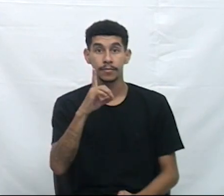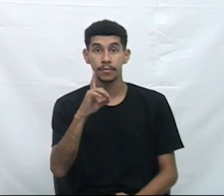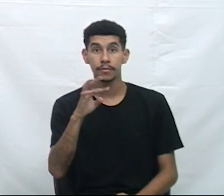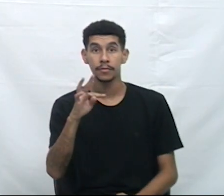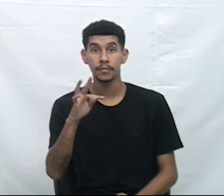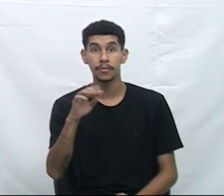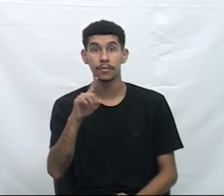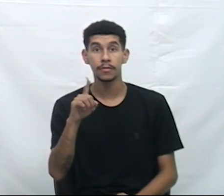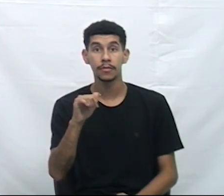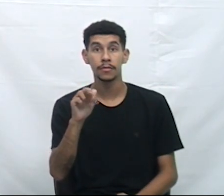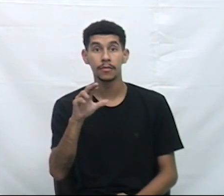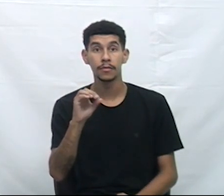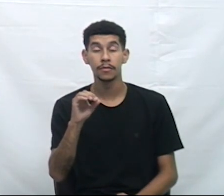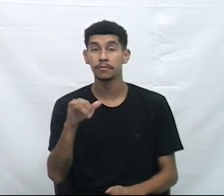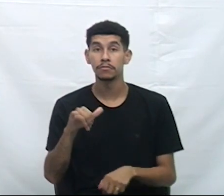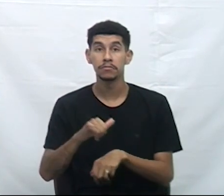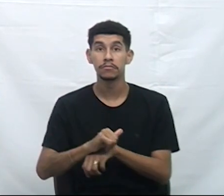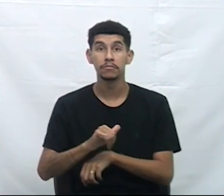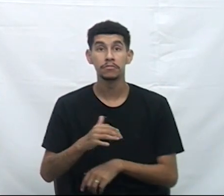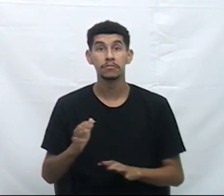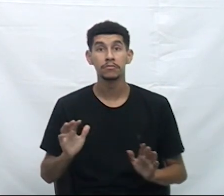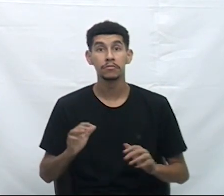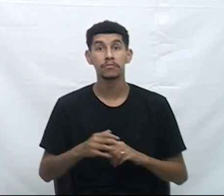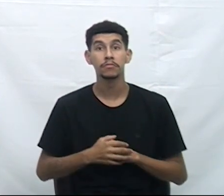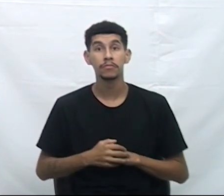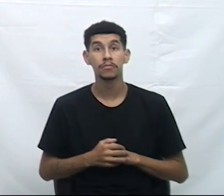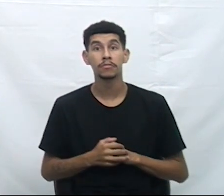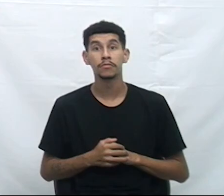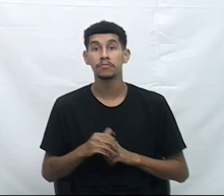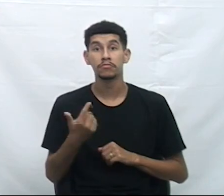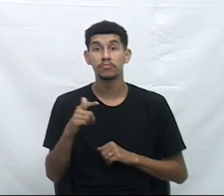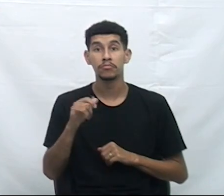Casagrande, ausente, sem justificativa.